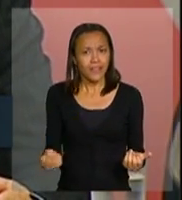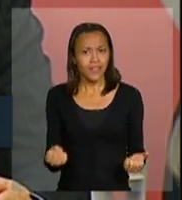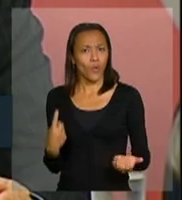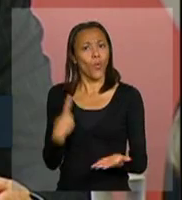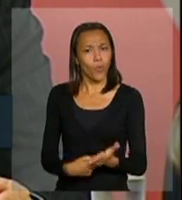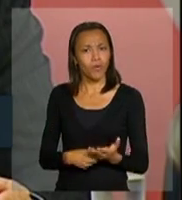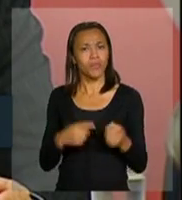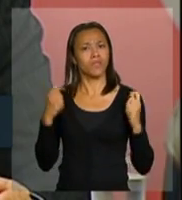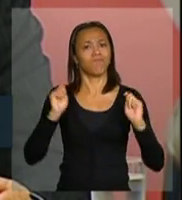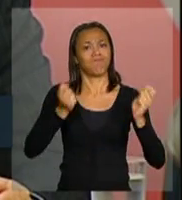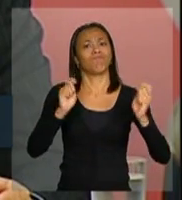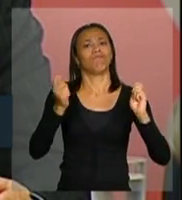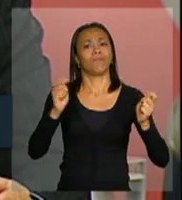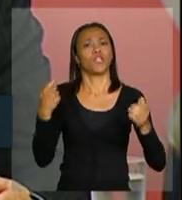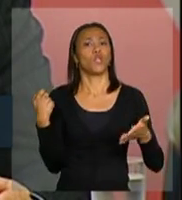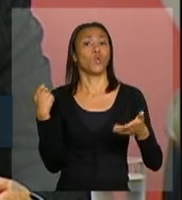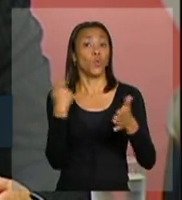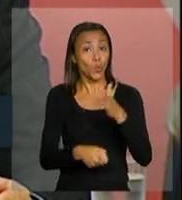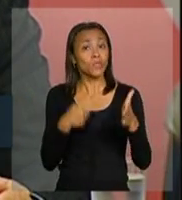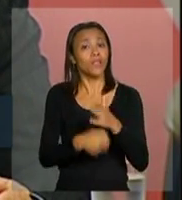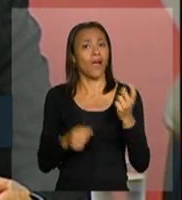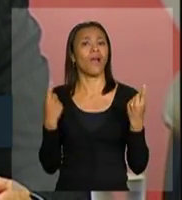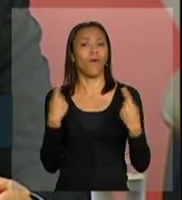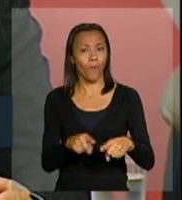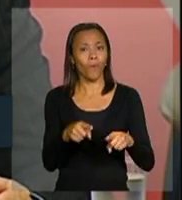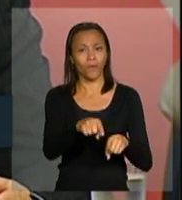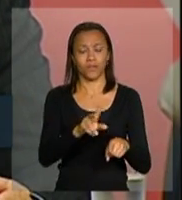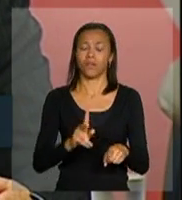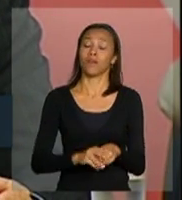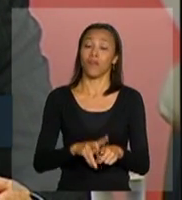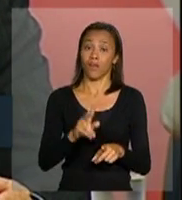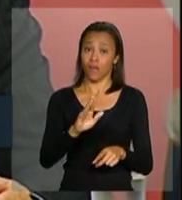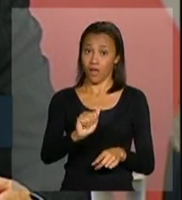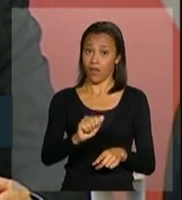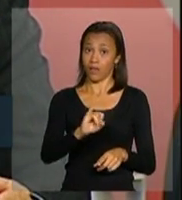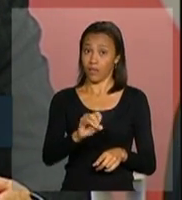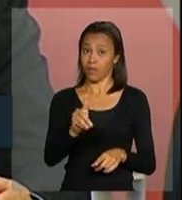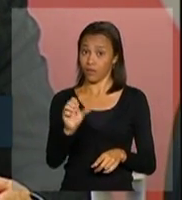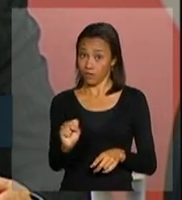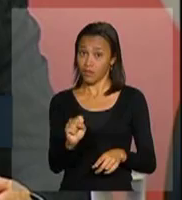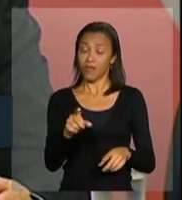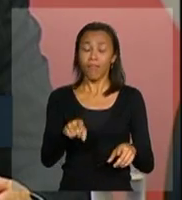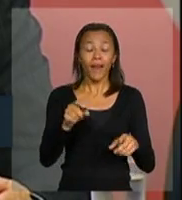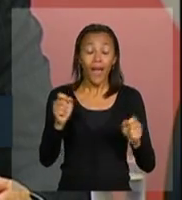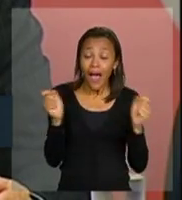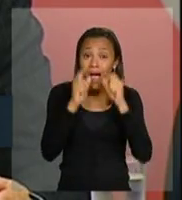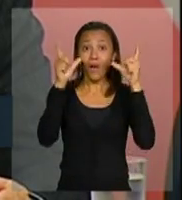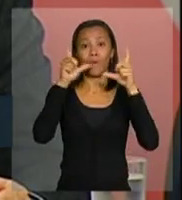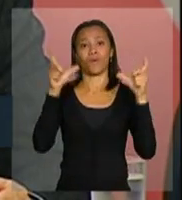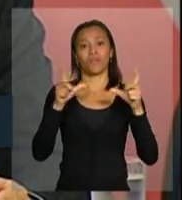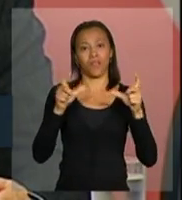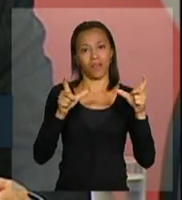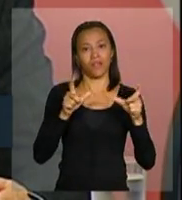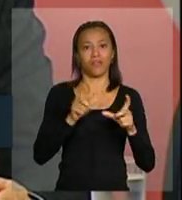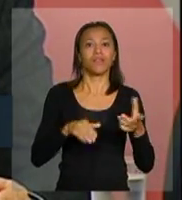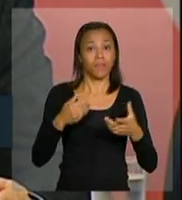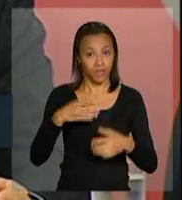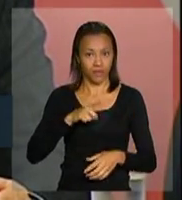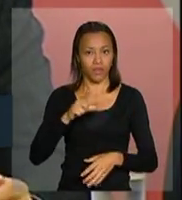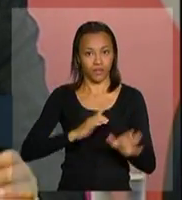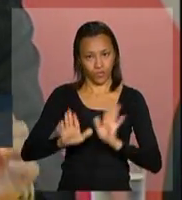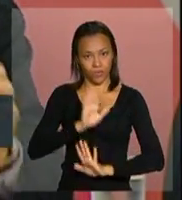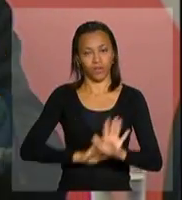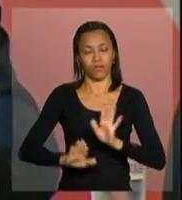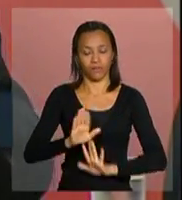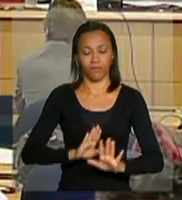AIDS, reforçar o papel de protagonismo deles, o diálogo com esse público, para que a gente possa despertar uma atitude de prevenção nesse público.